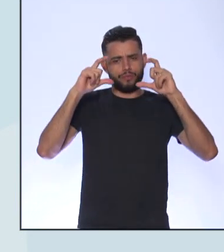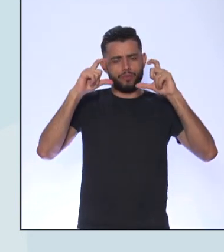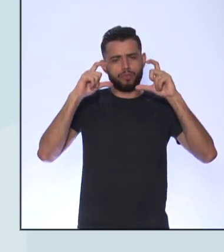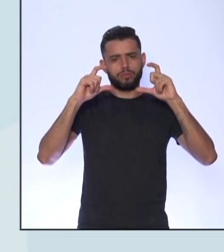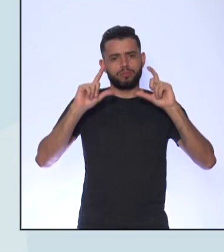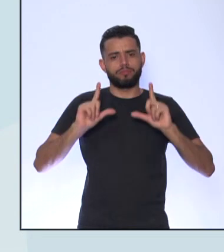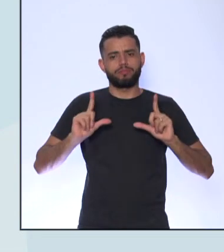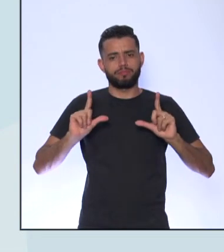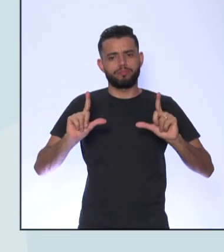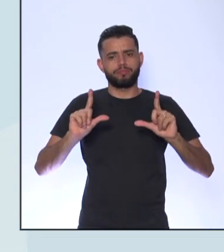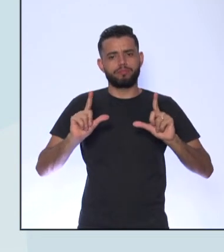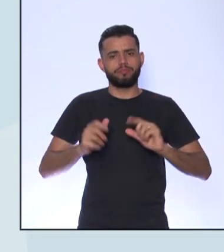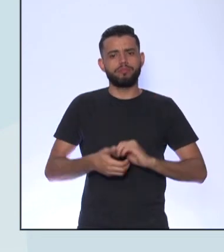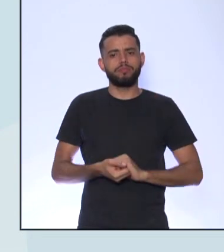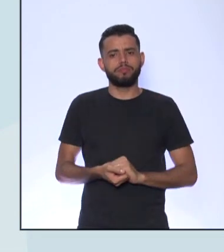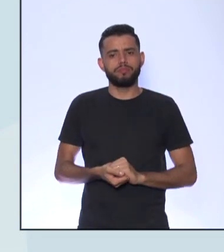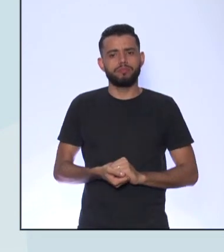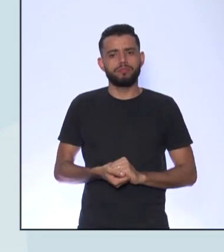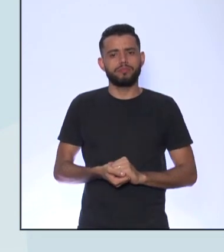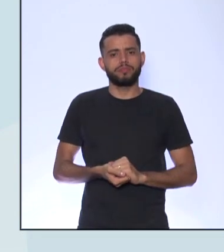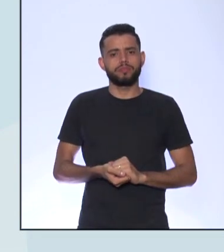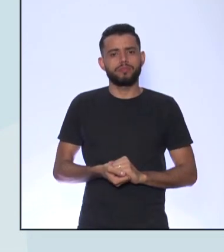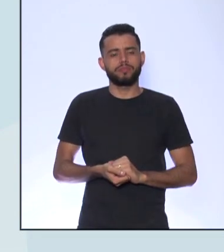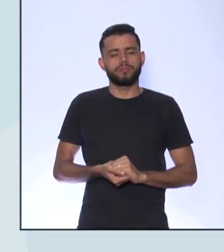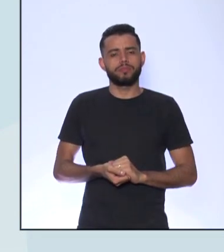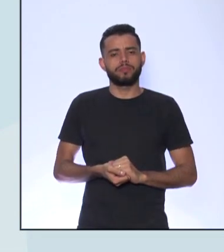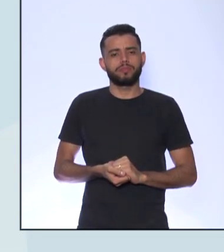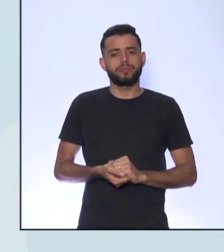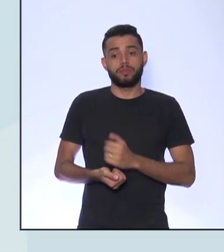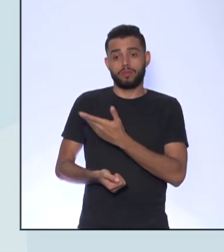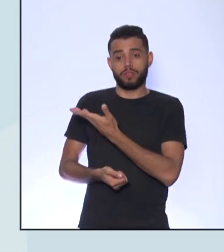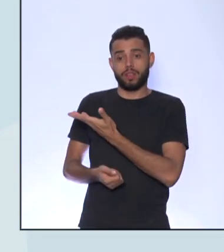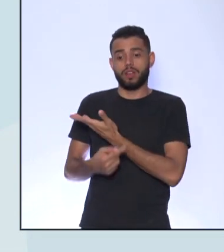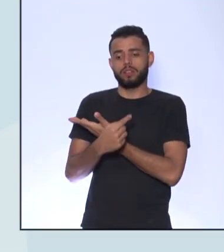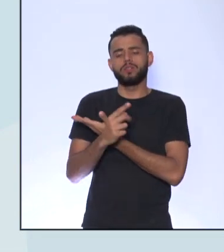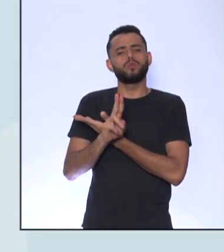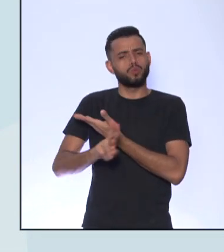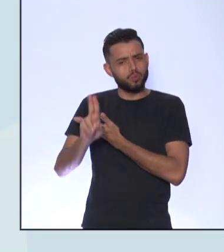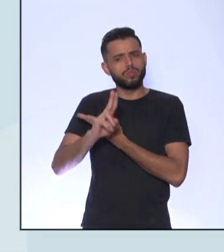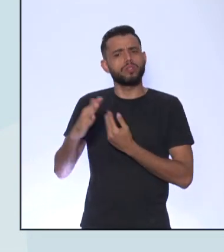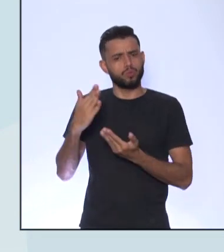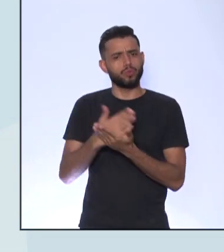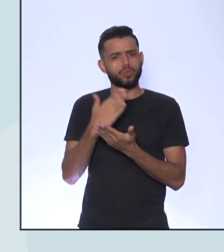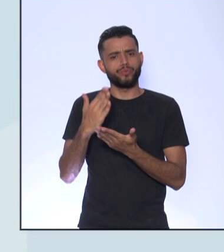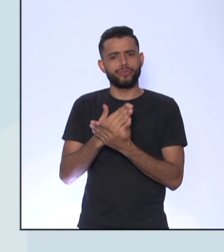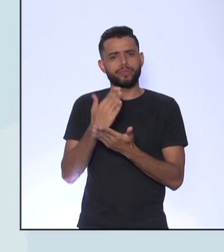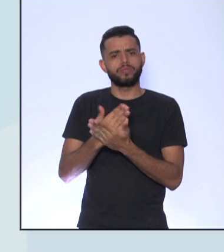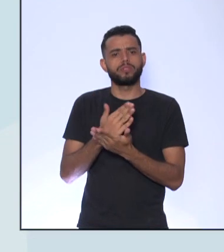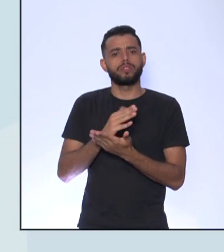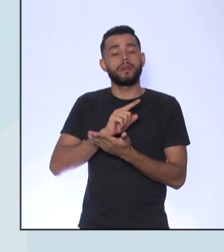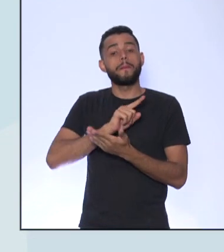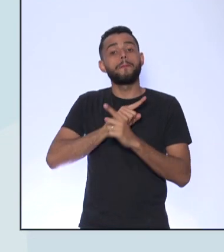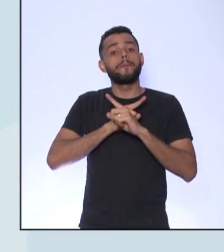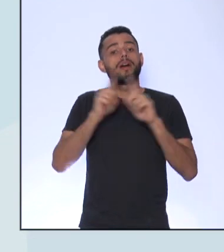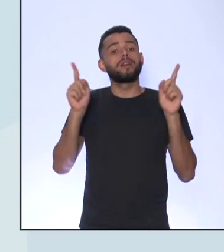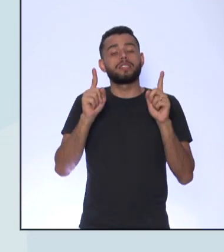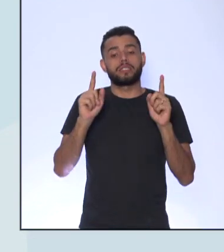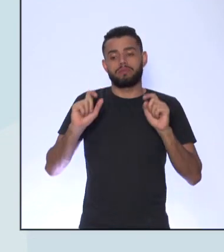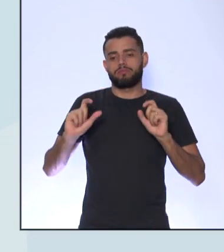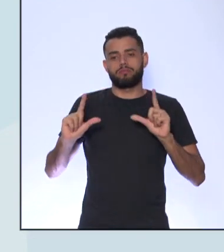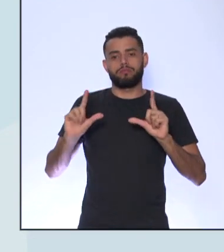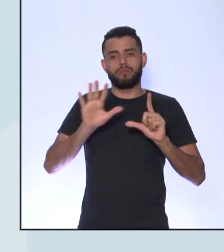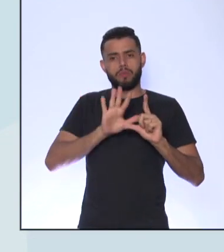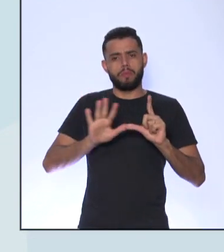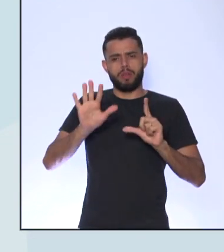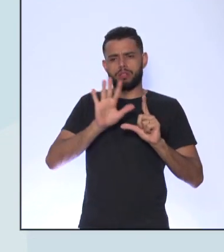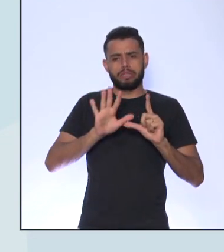Essa é uma imagem Que a gente utiliza Nos livros didáticos Mas a gente sabe Que não é uma imagem real Nessa